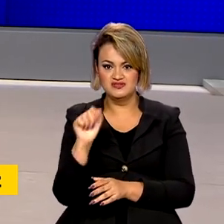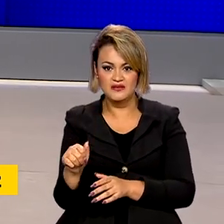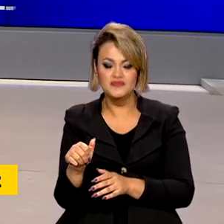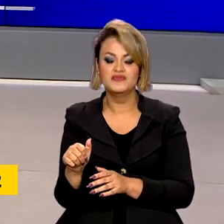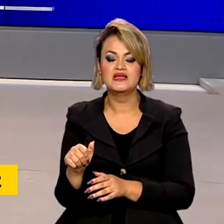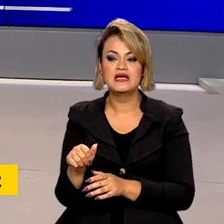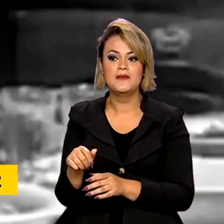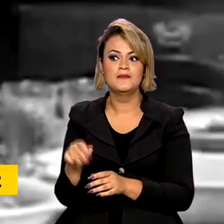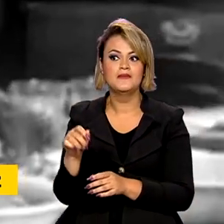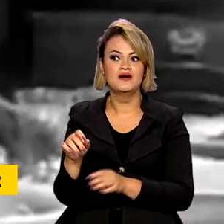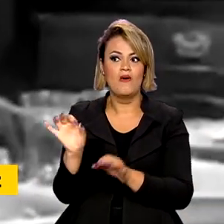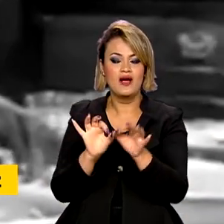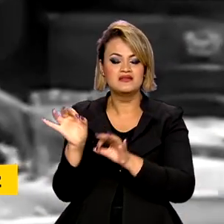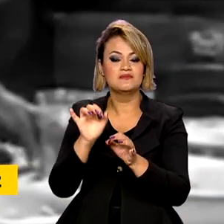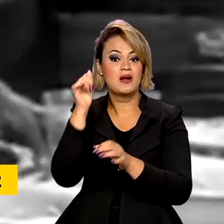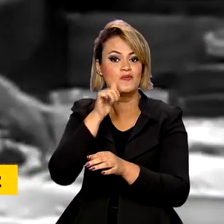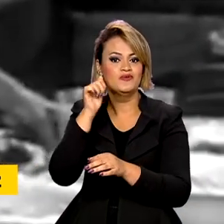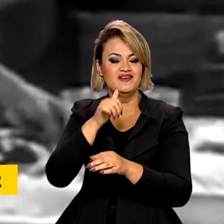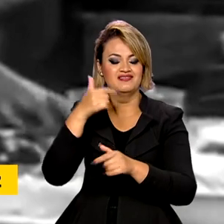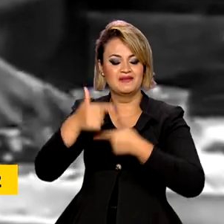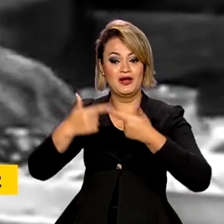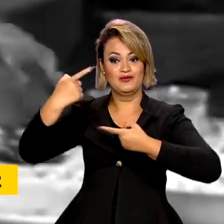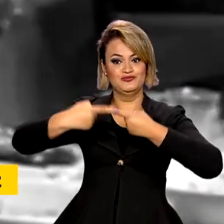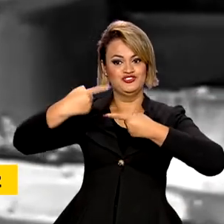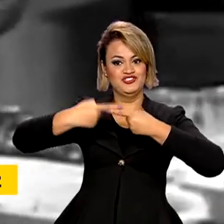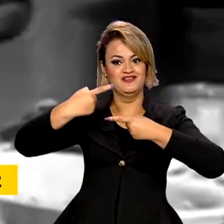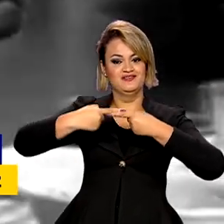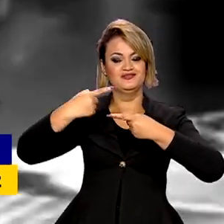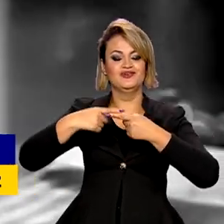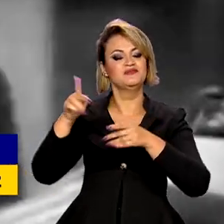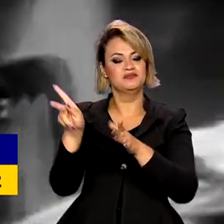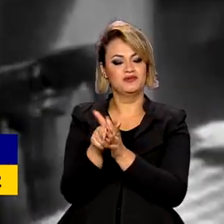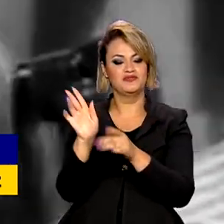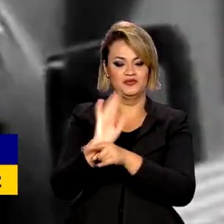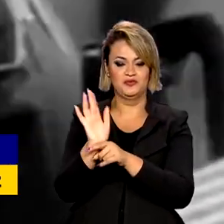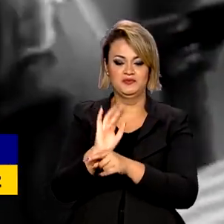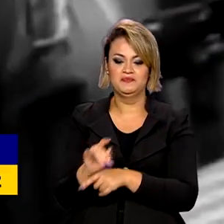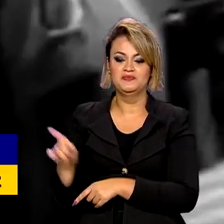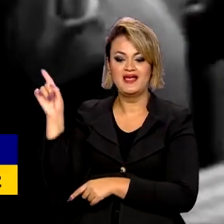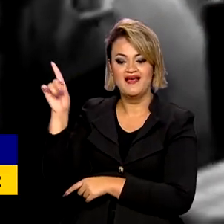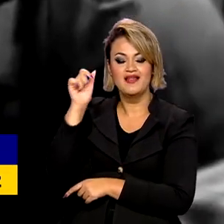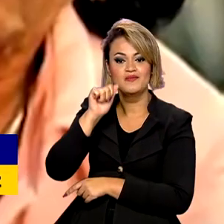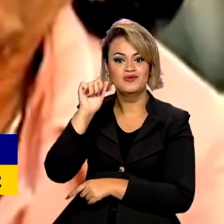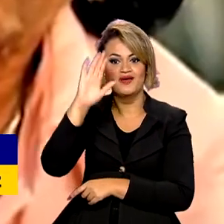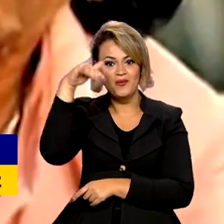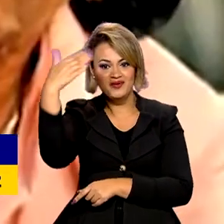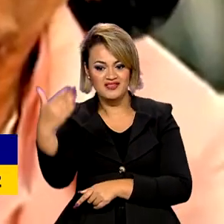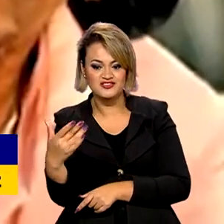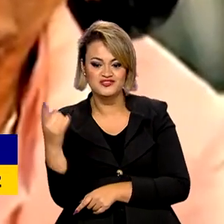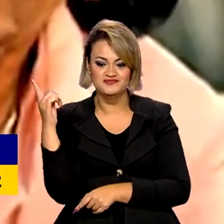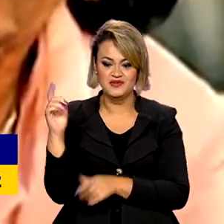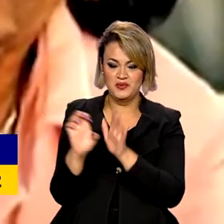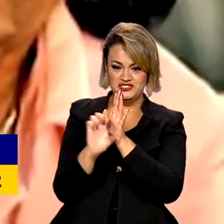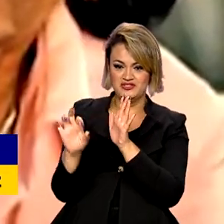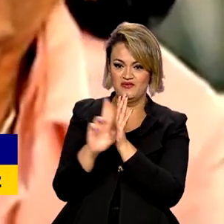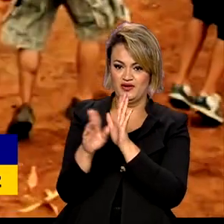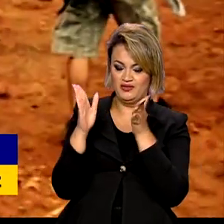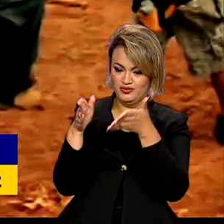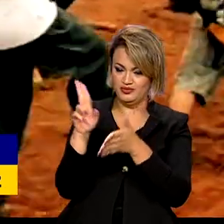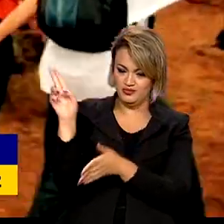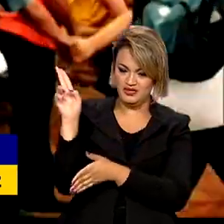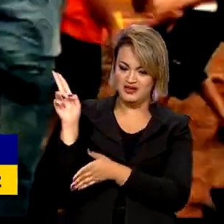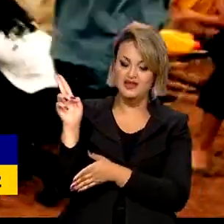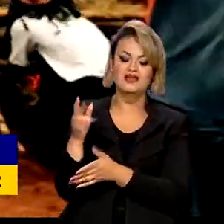por mulheres. Em homenagem à artista pioneira no teatro, cinema e televisão, o edital Ruth de Souza